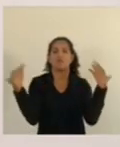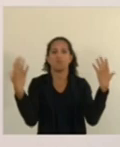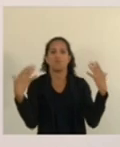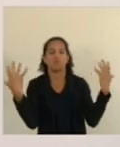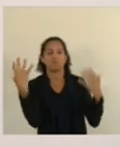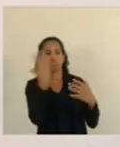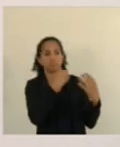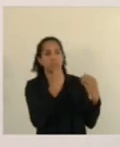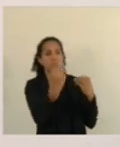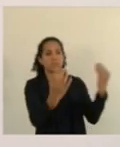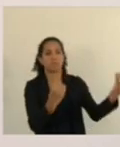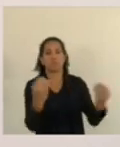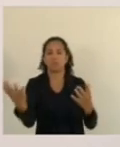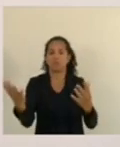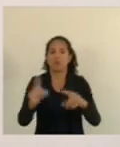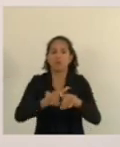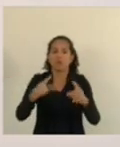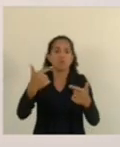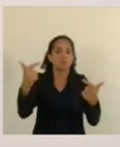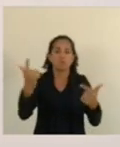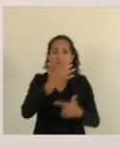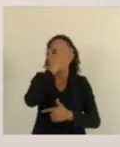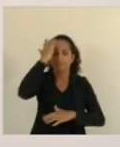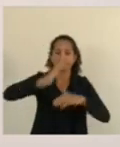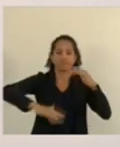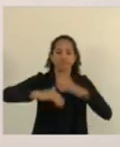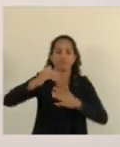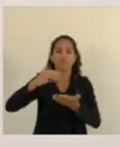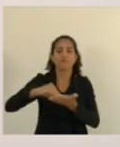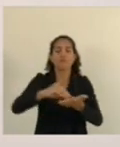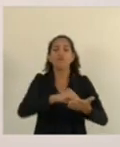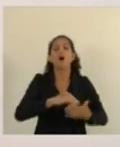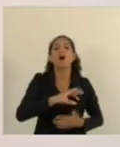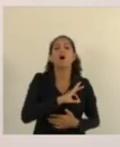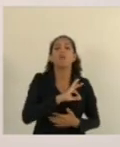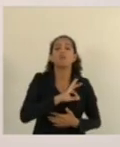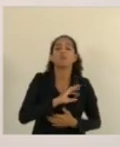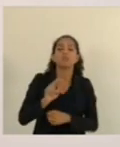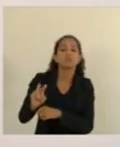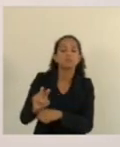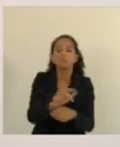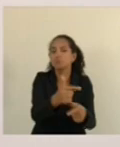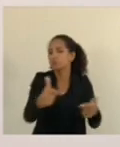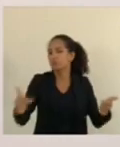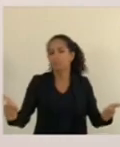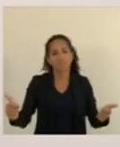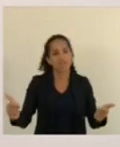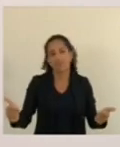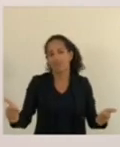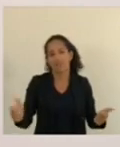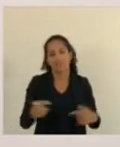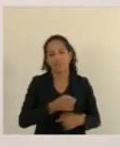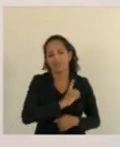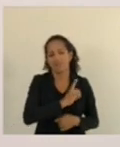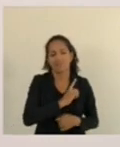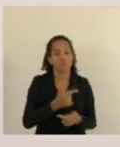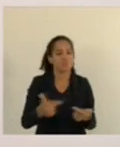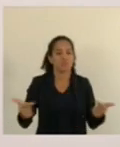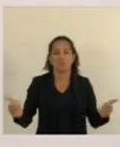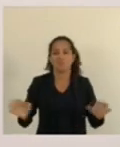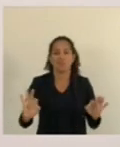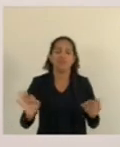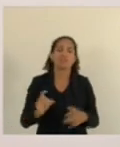que e não ter policiamento efetivo e os municípios não terem sequer delegados como já foi dito